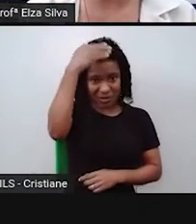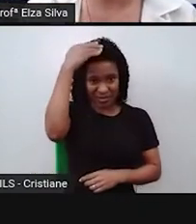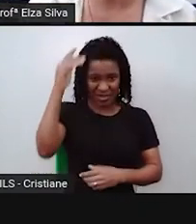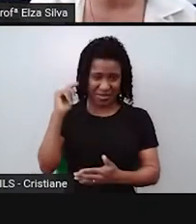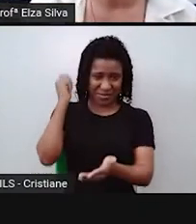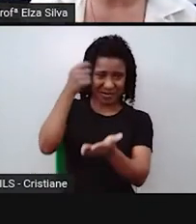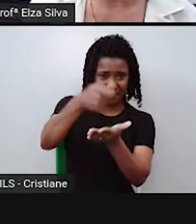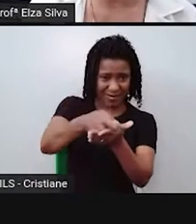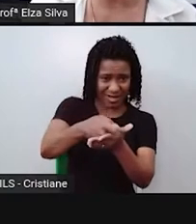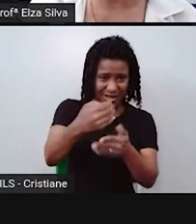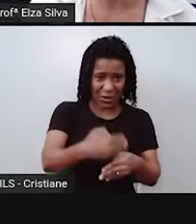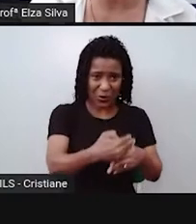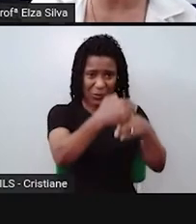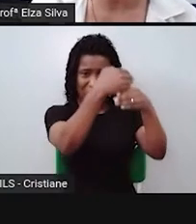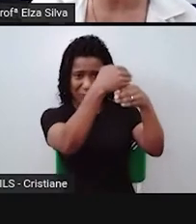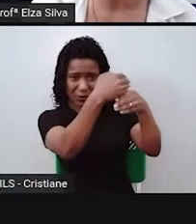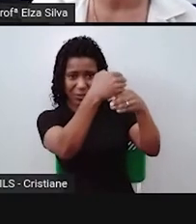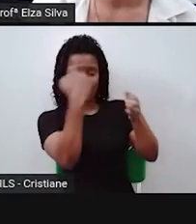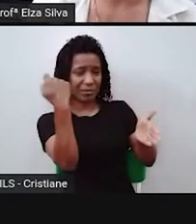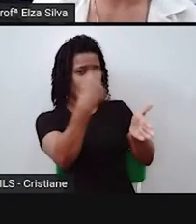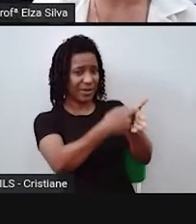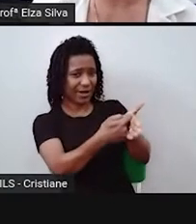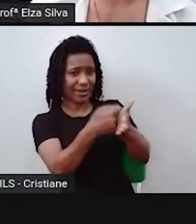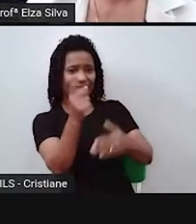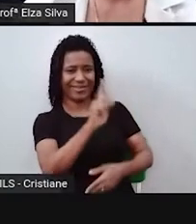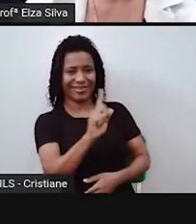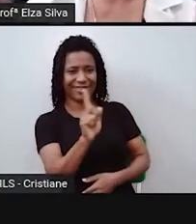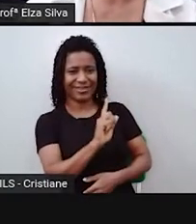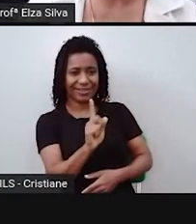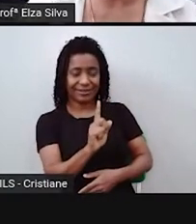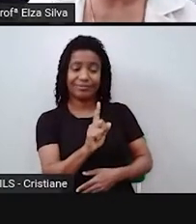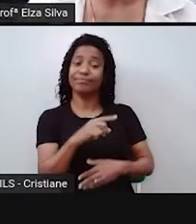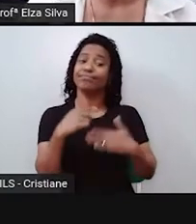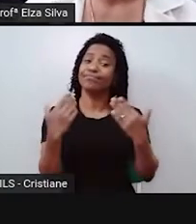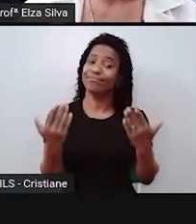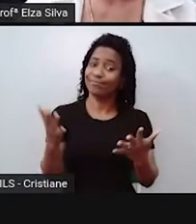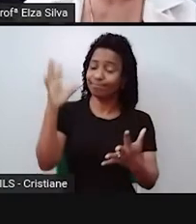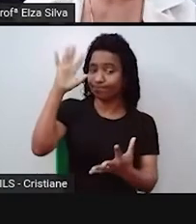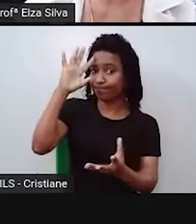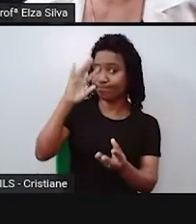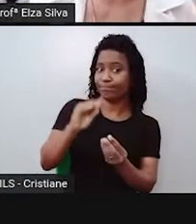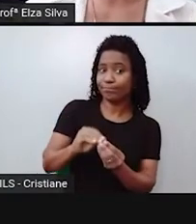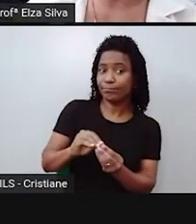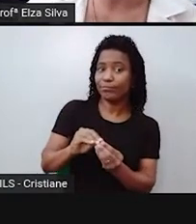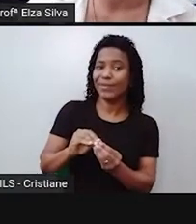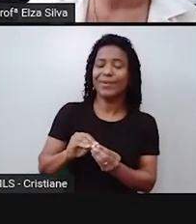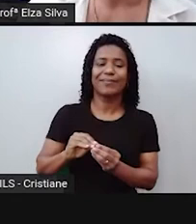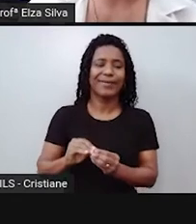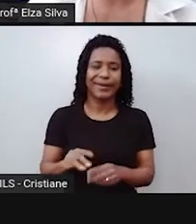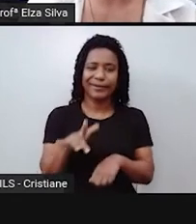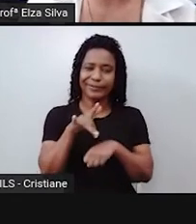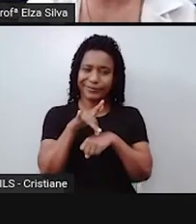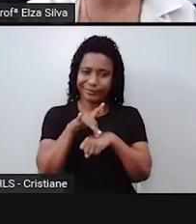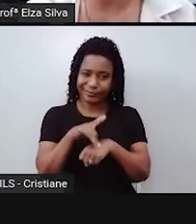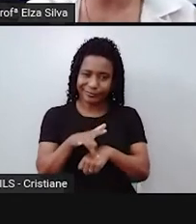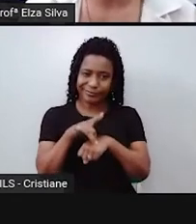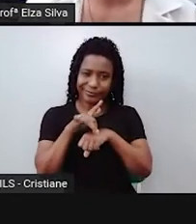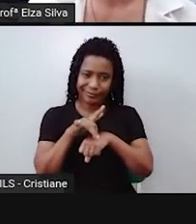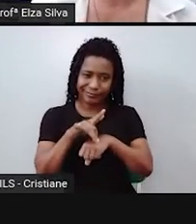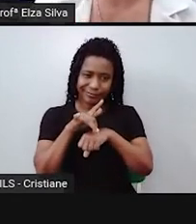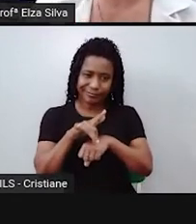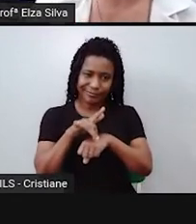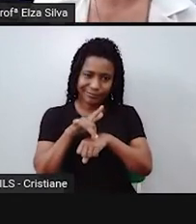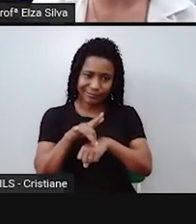despesas. Ok, students? Então, resumindo, é uma ironia as posturas